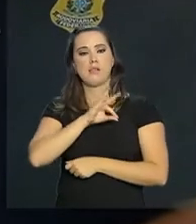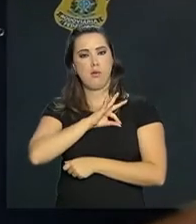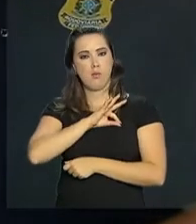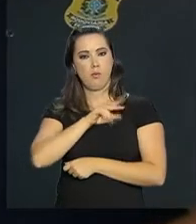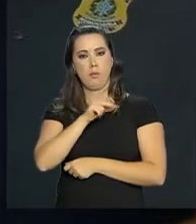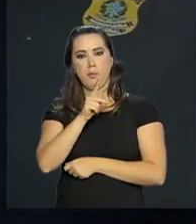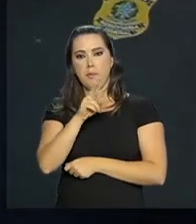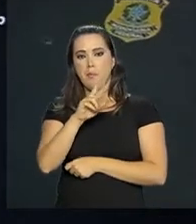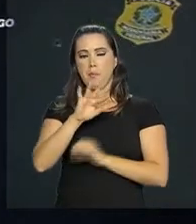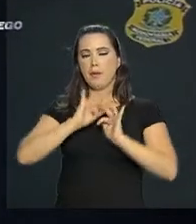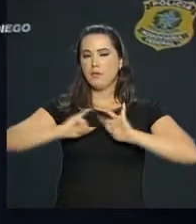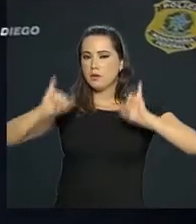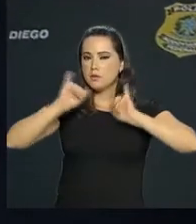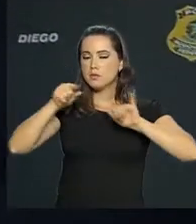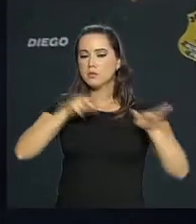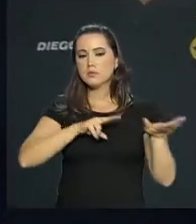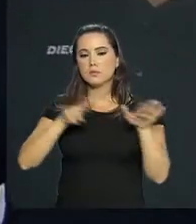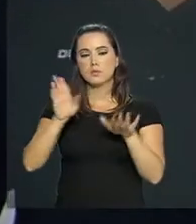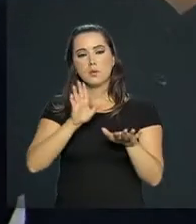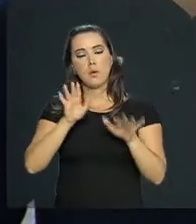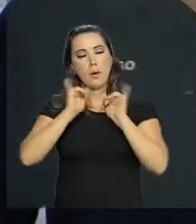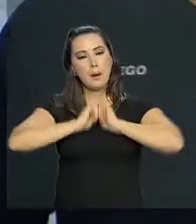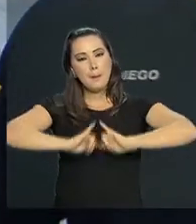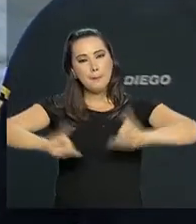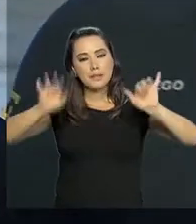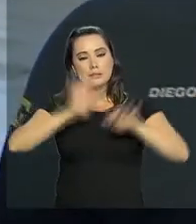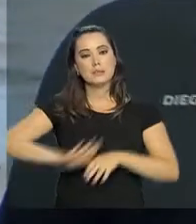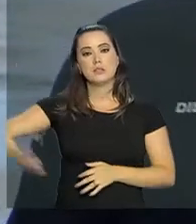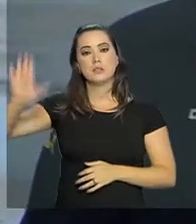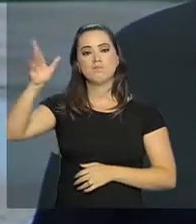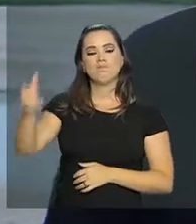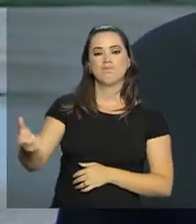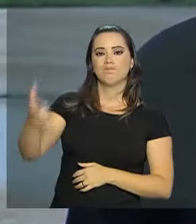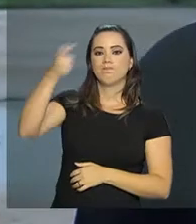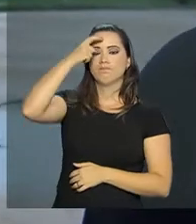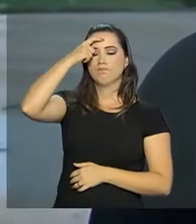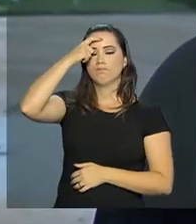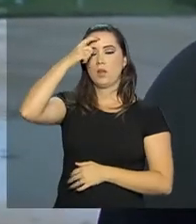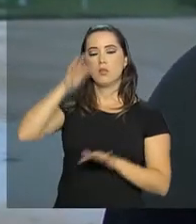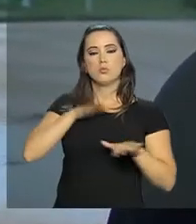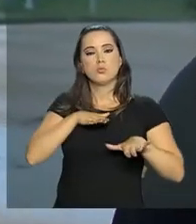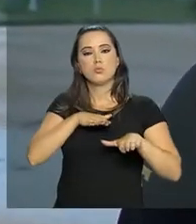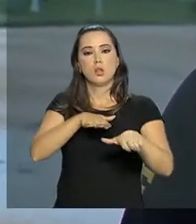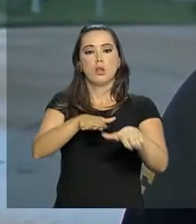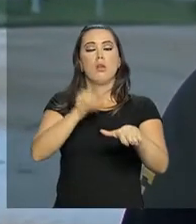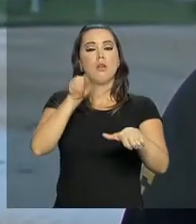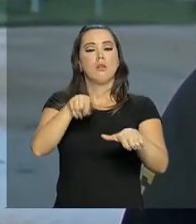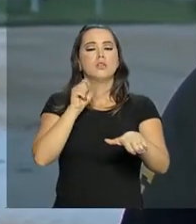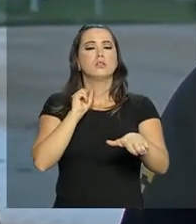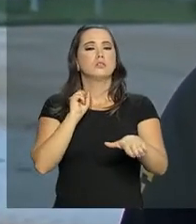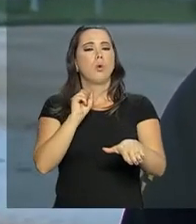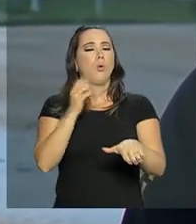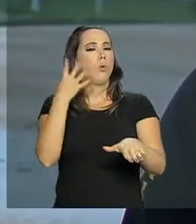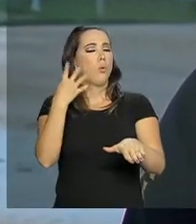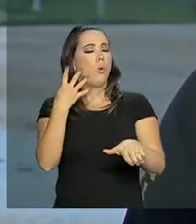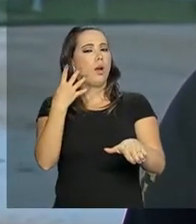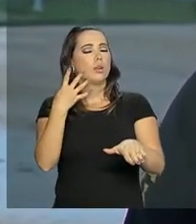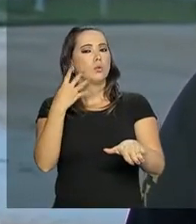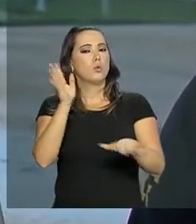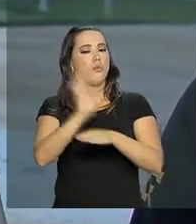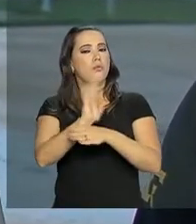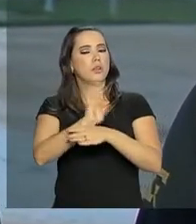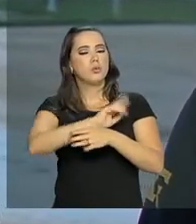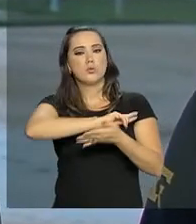lançou esta semana uma campanha nacional de conscientização no trânsito. Esta campanha tem quatro vídeos